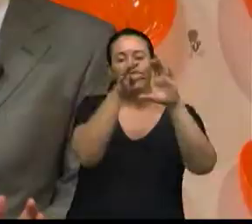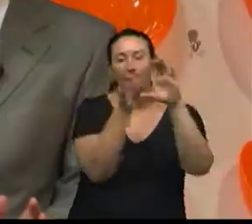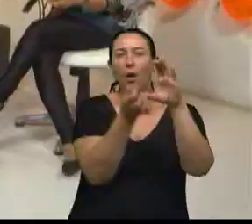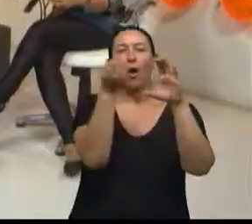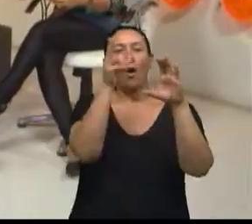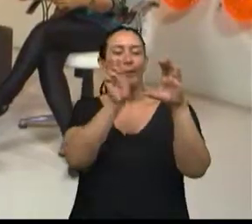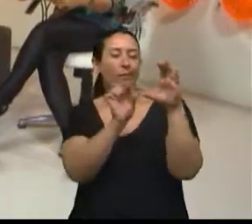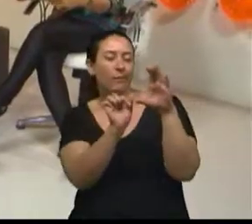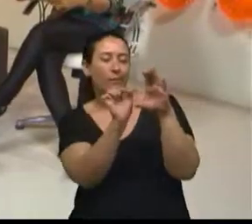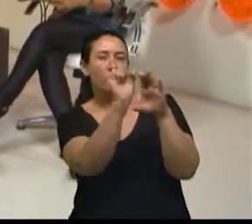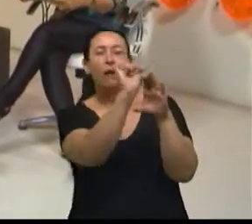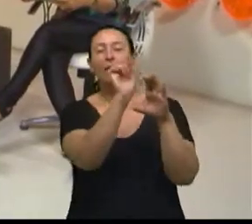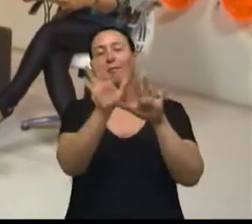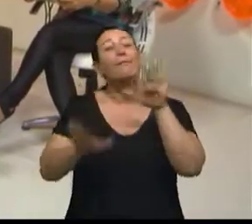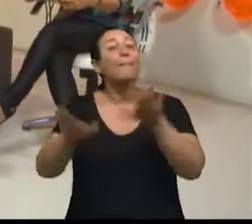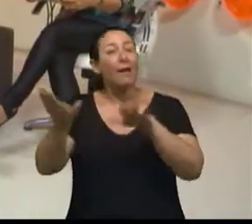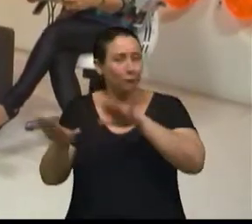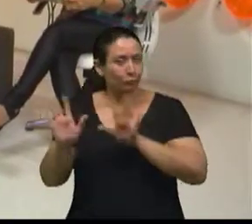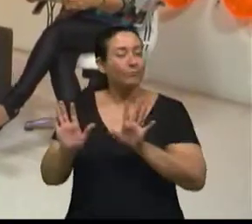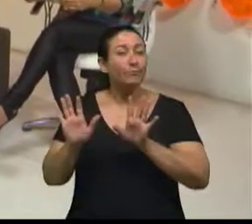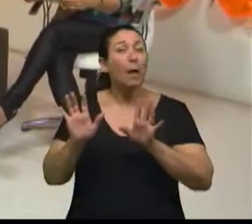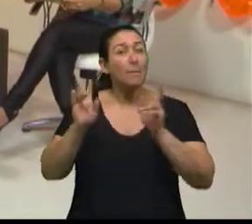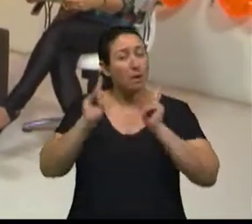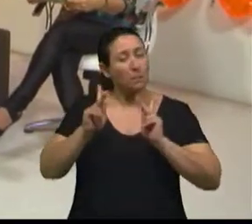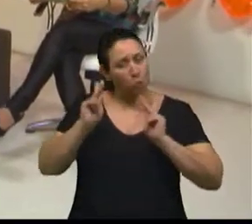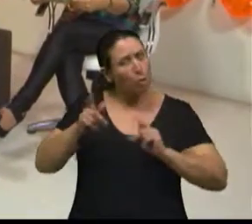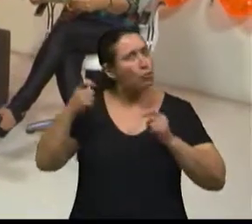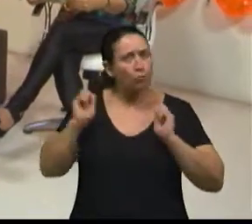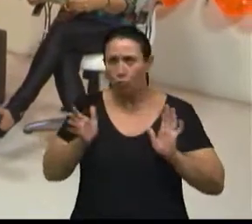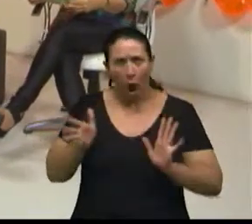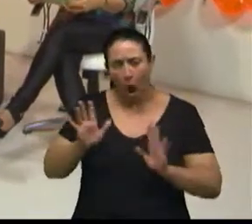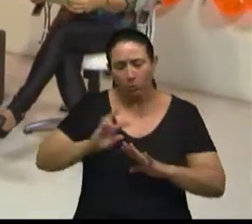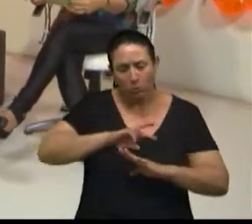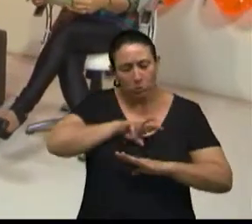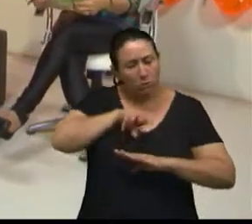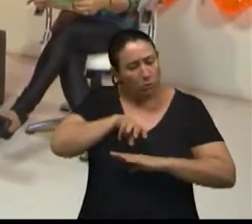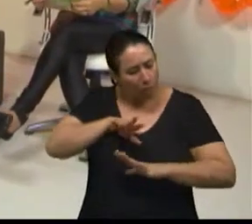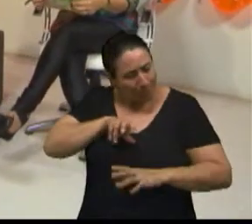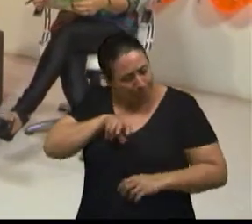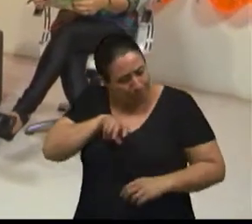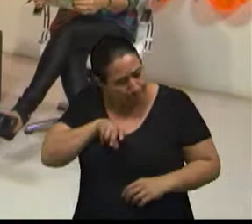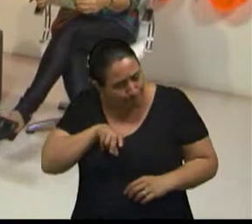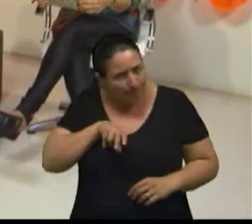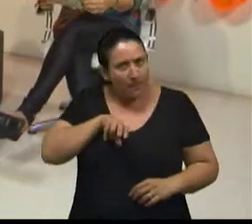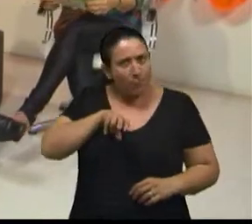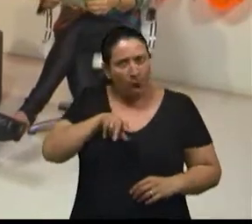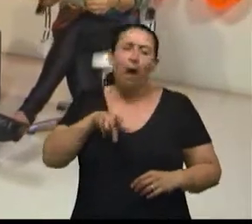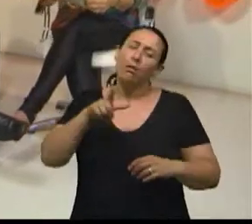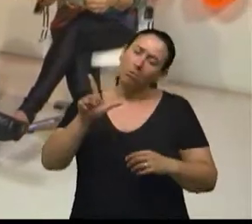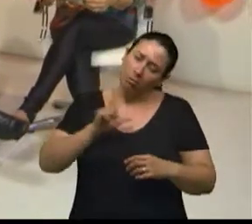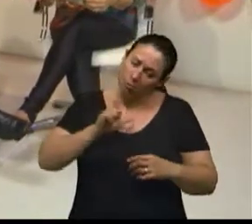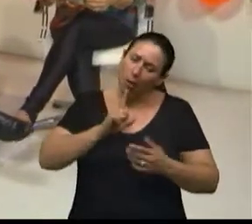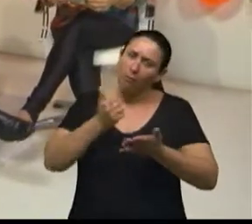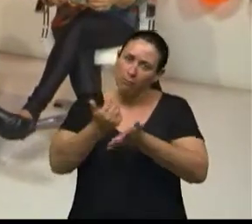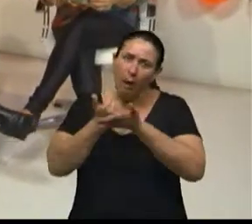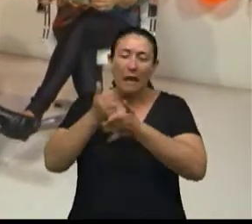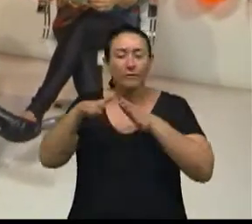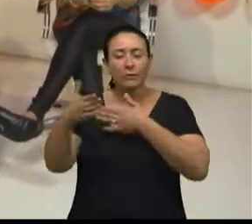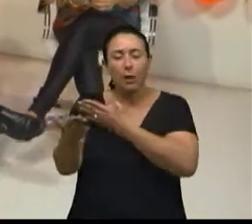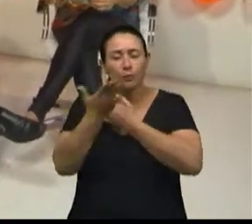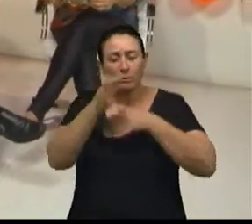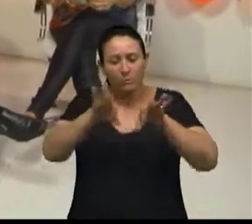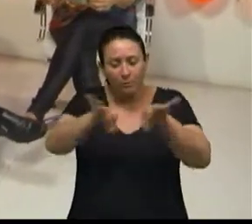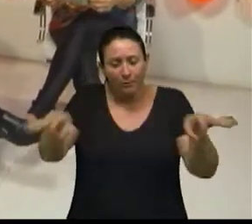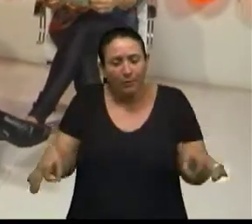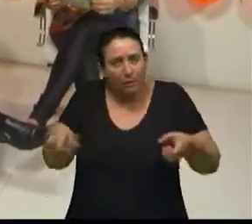no outro dia sair da cama, pisando na cama, caminhando, né? Claro, com proteção, muitas vezes com andador, muitas